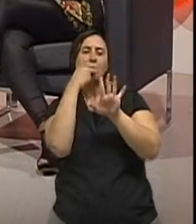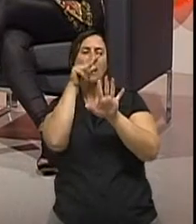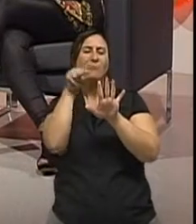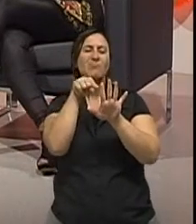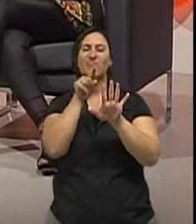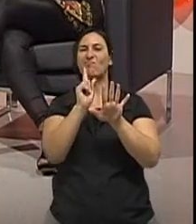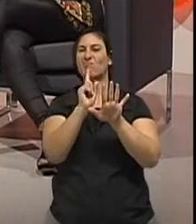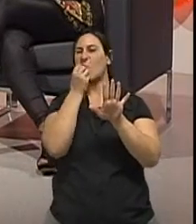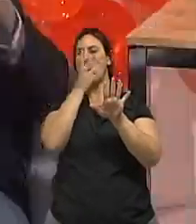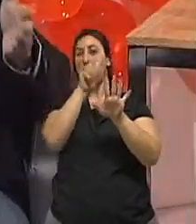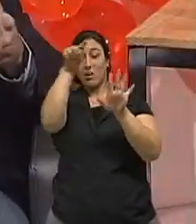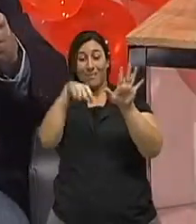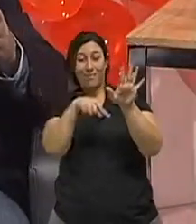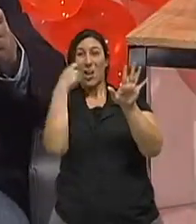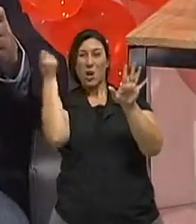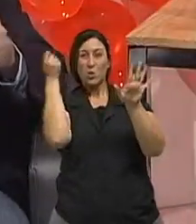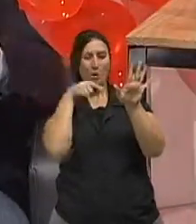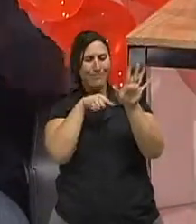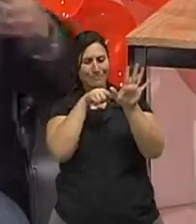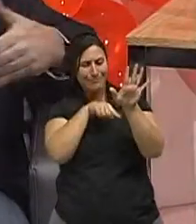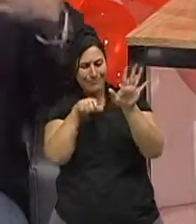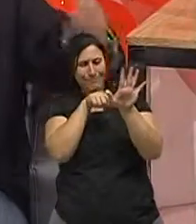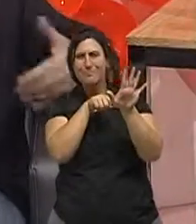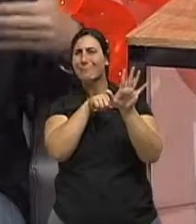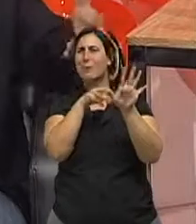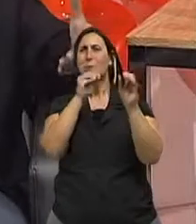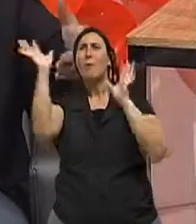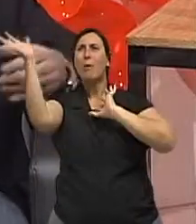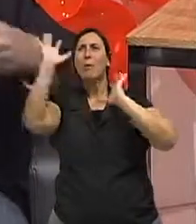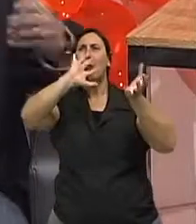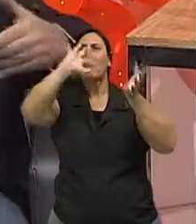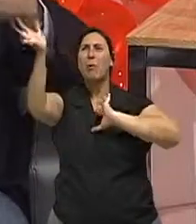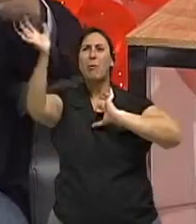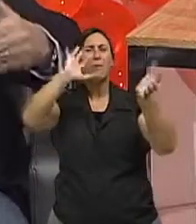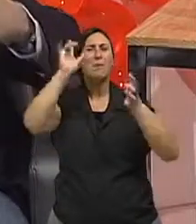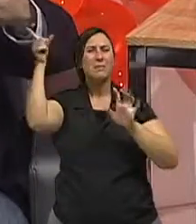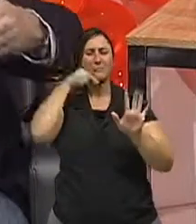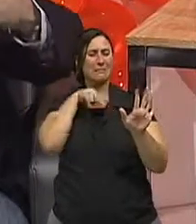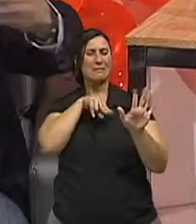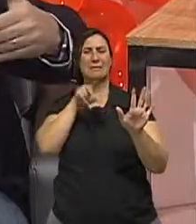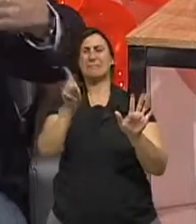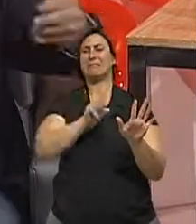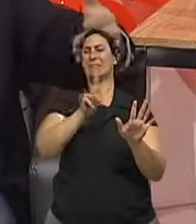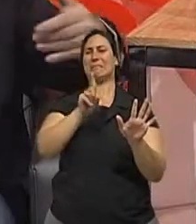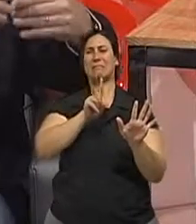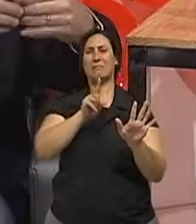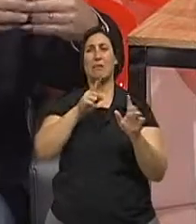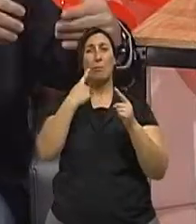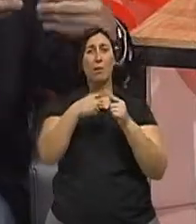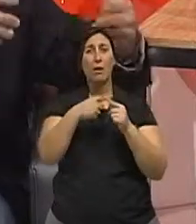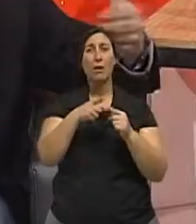não vale a pena investir, porque aqui o clima muda a todo momento. Nós vamos ter o mesmo clima quatro vezes,